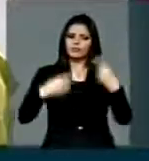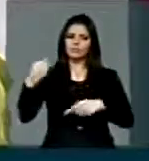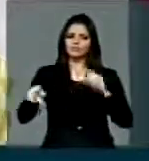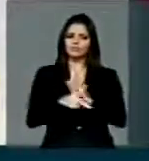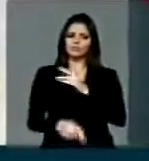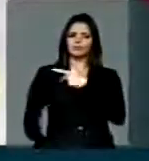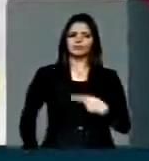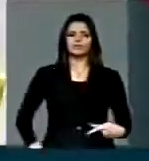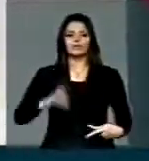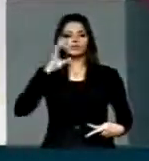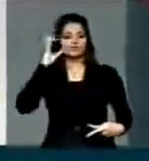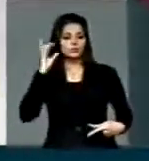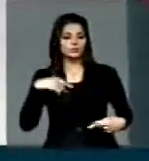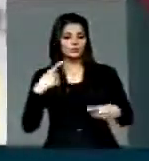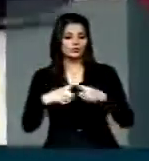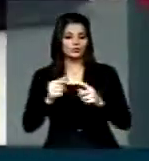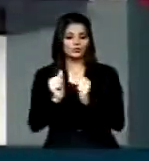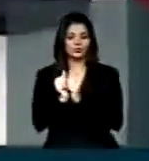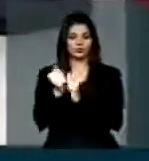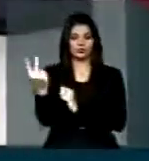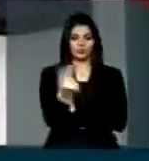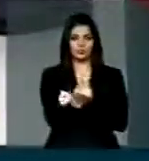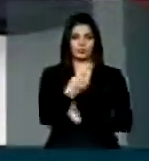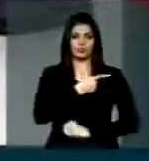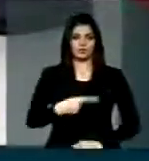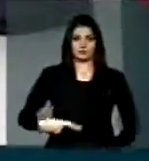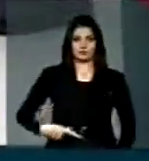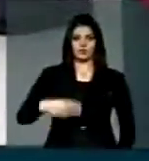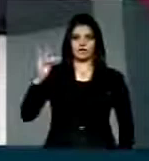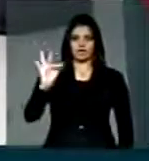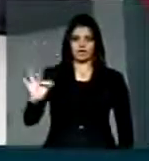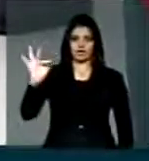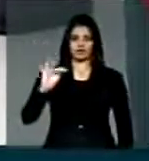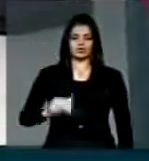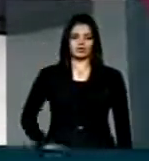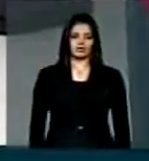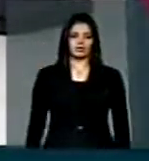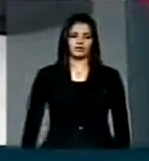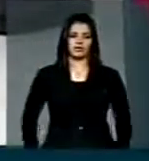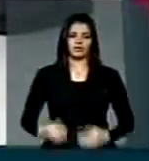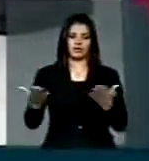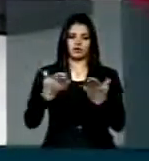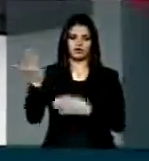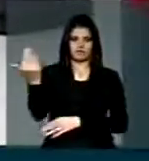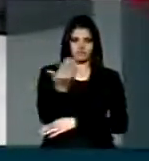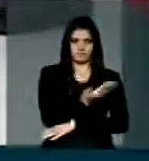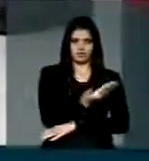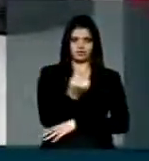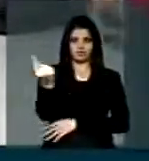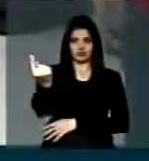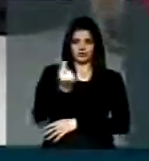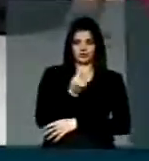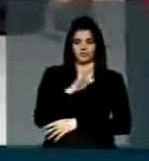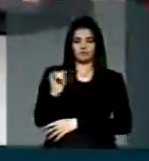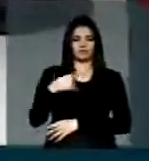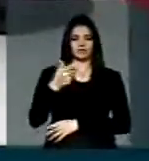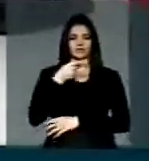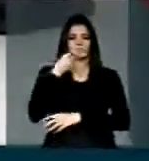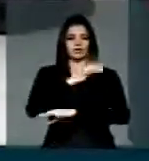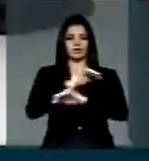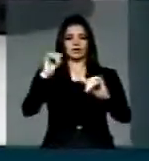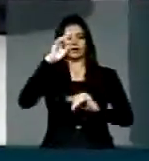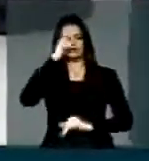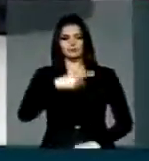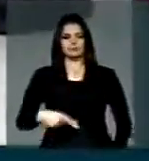da presidenta Dilma com o presidente François Hollande agora na sua vinda e eu quero dizer, presidente,